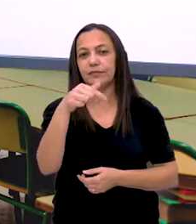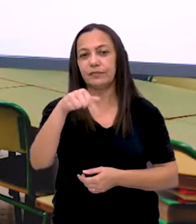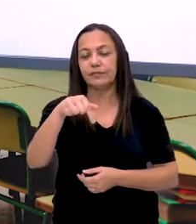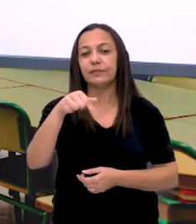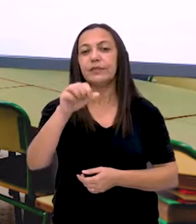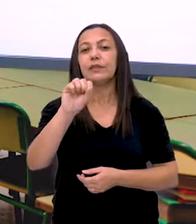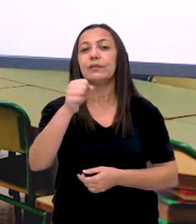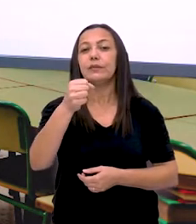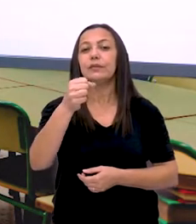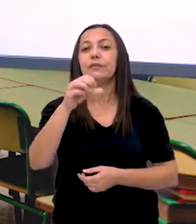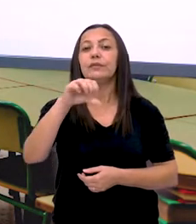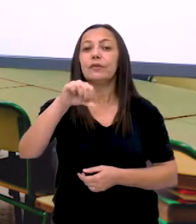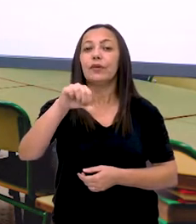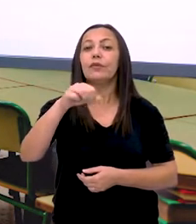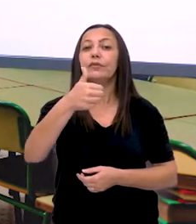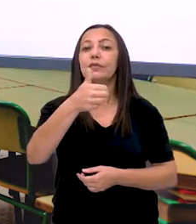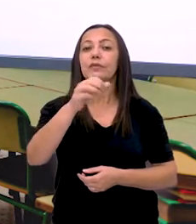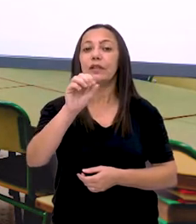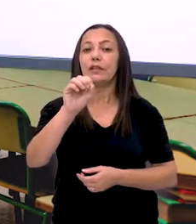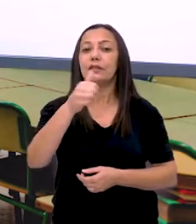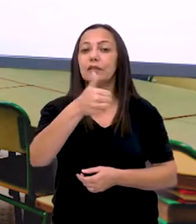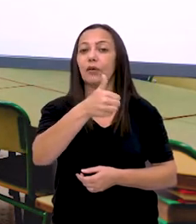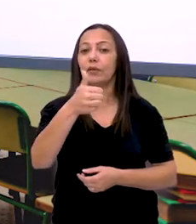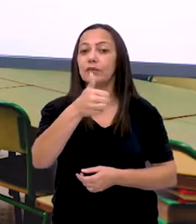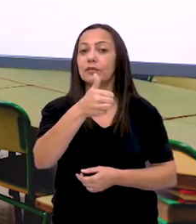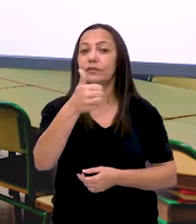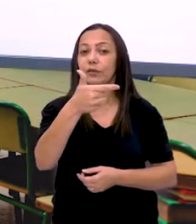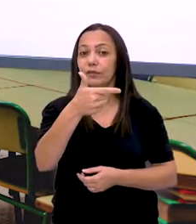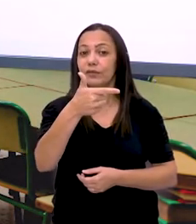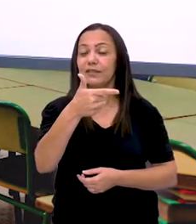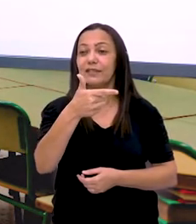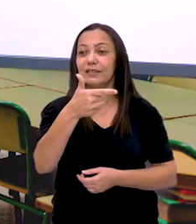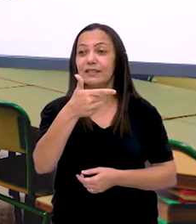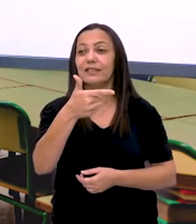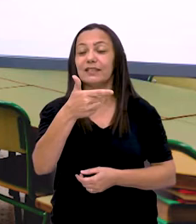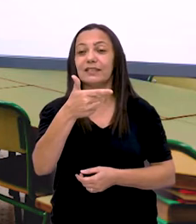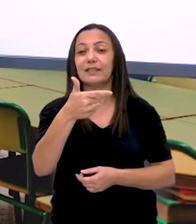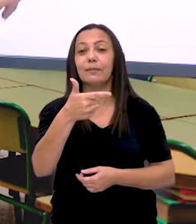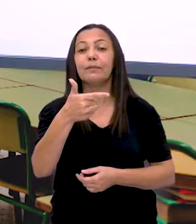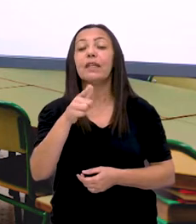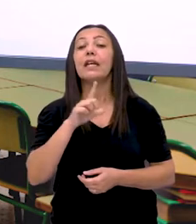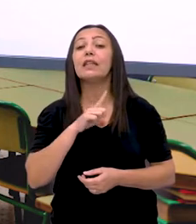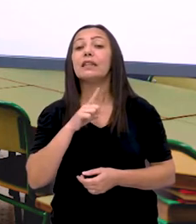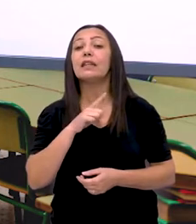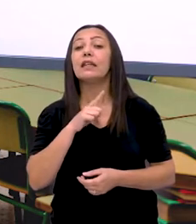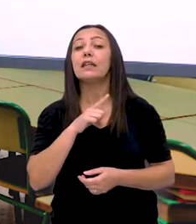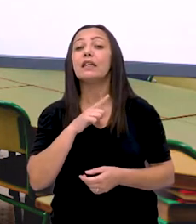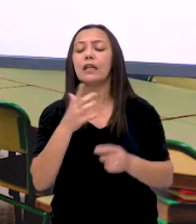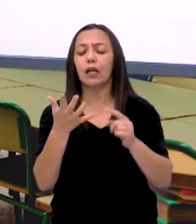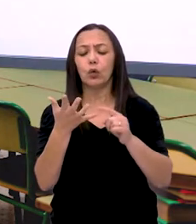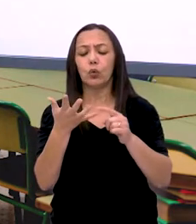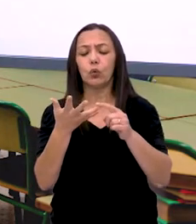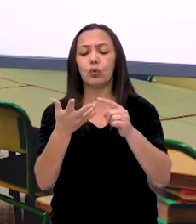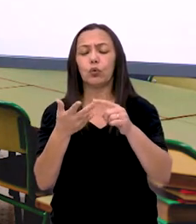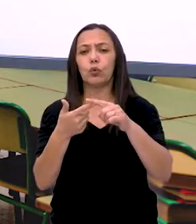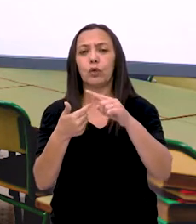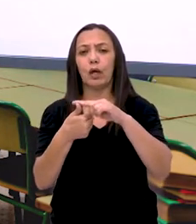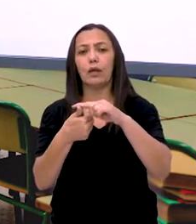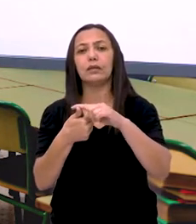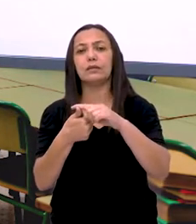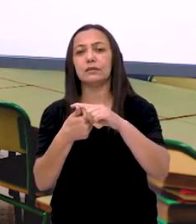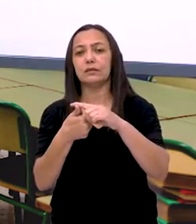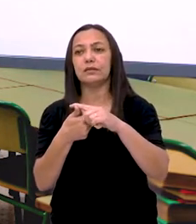cinco, seis, sete, oito, nove, dez, onze, doze. Temos aqui essa contagem.